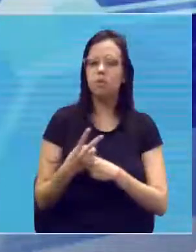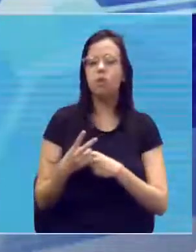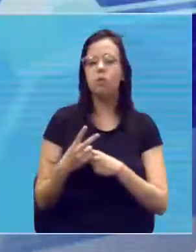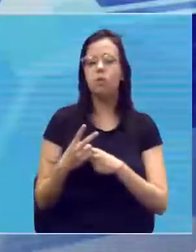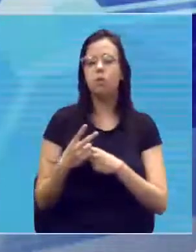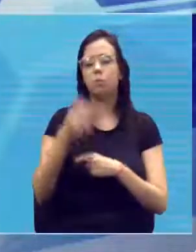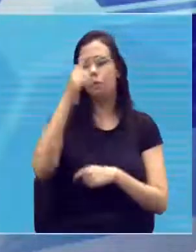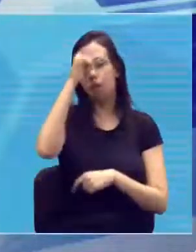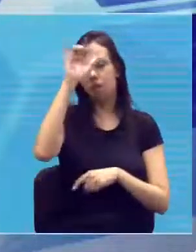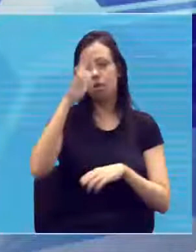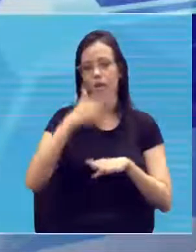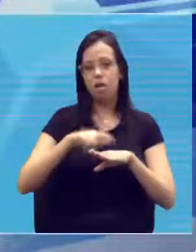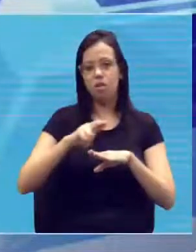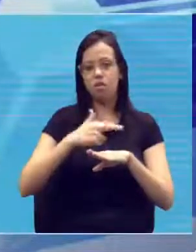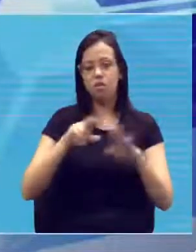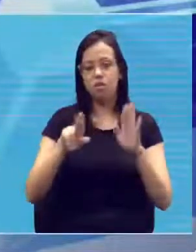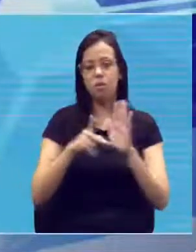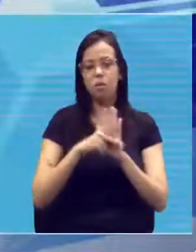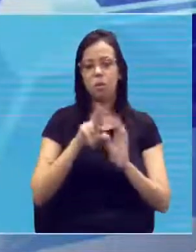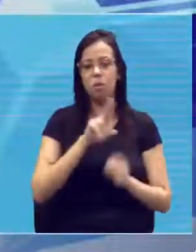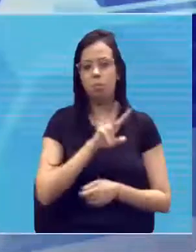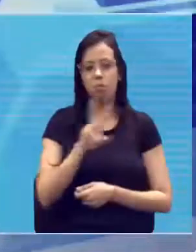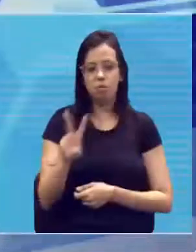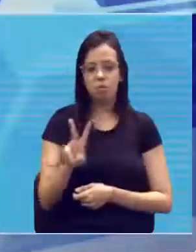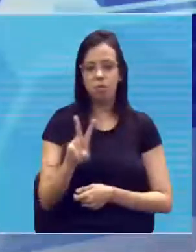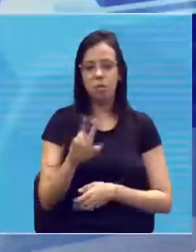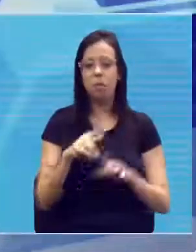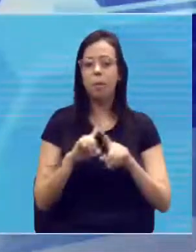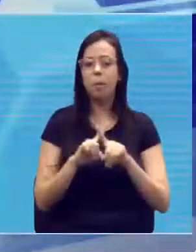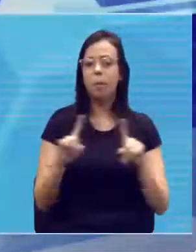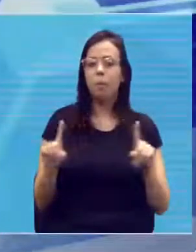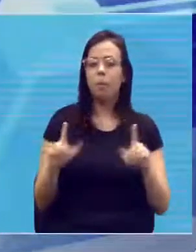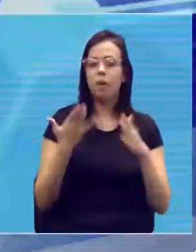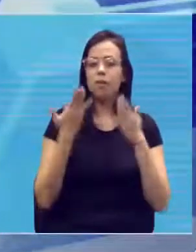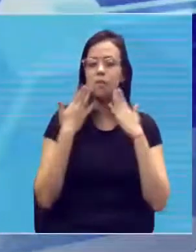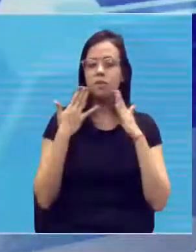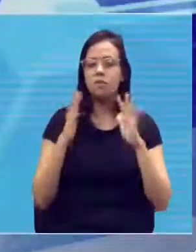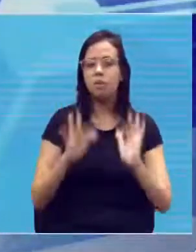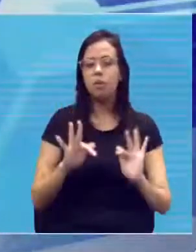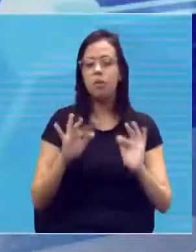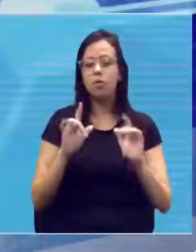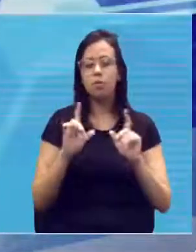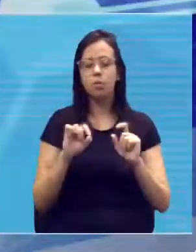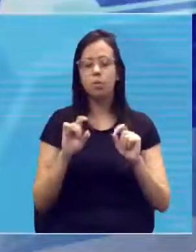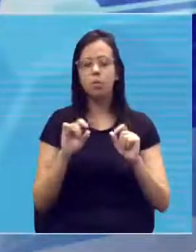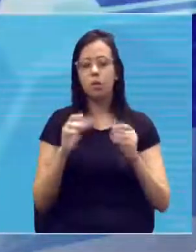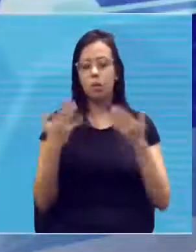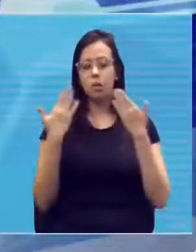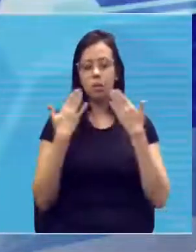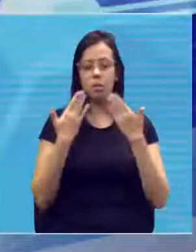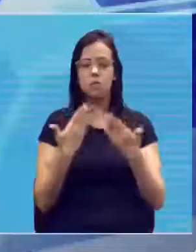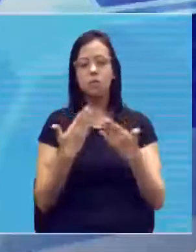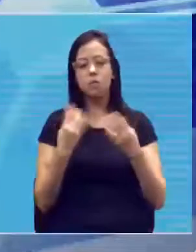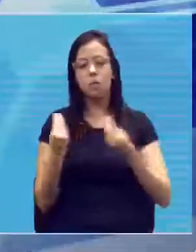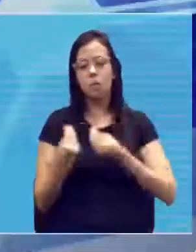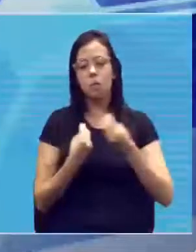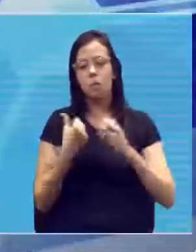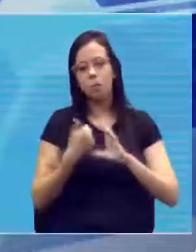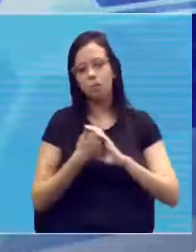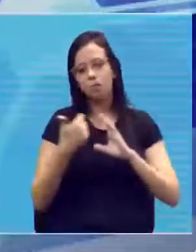radiação, radiação ultravioleta, tá? Mas o que é esse fenotípico, né? É essa manifestação. Como aquela